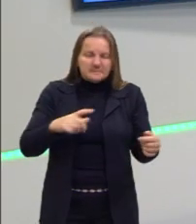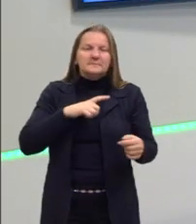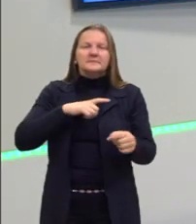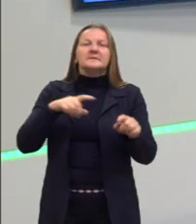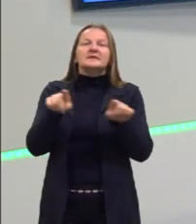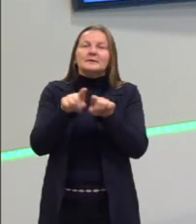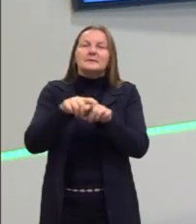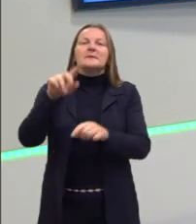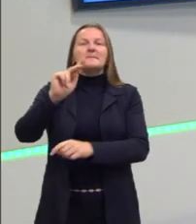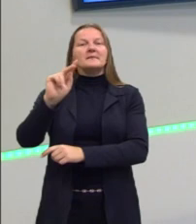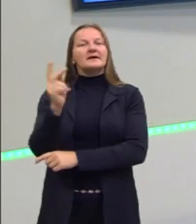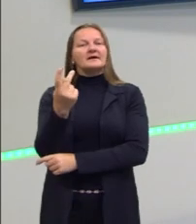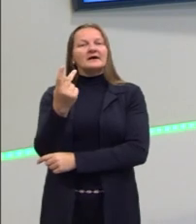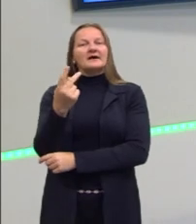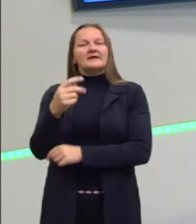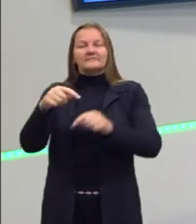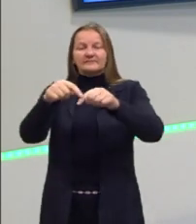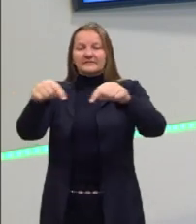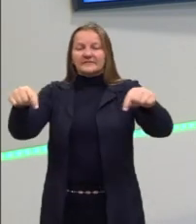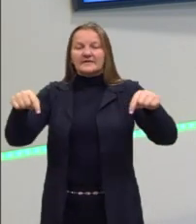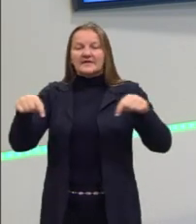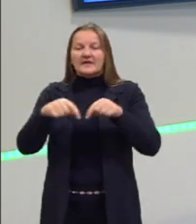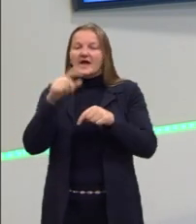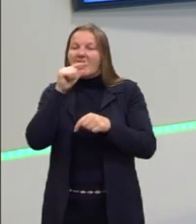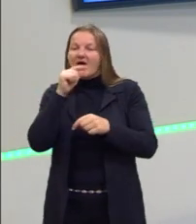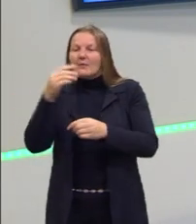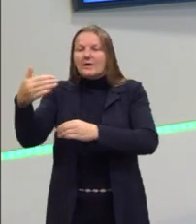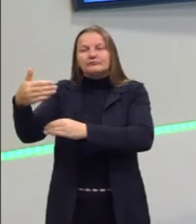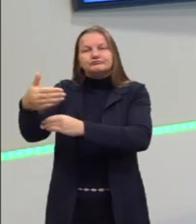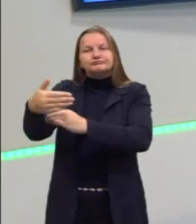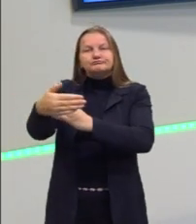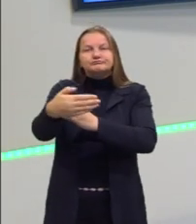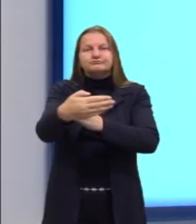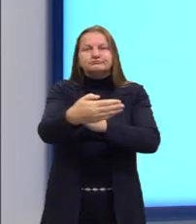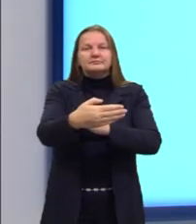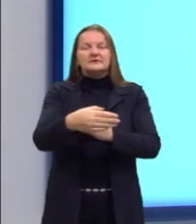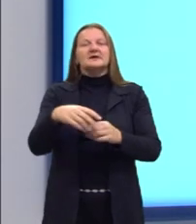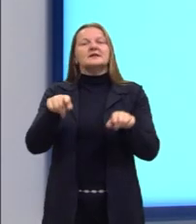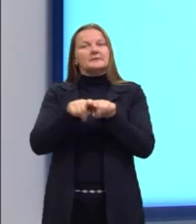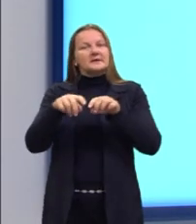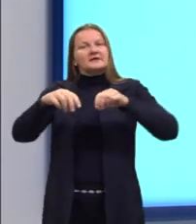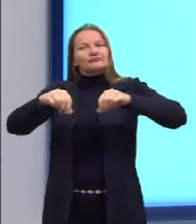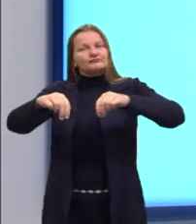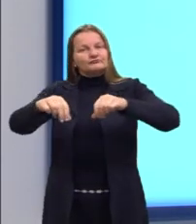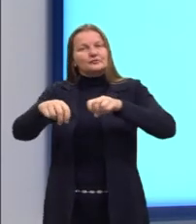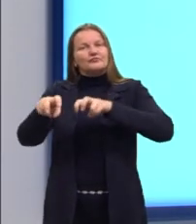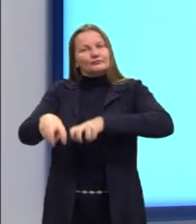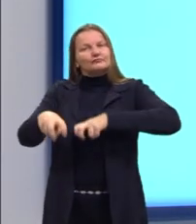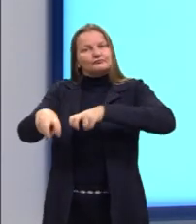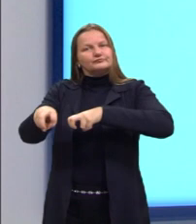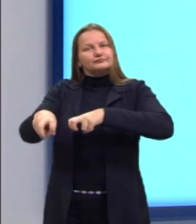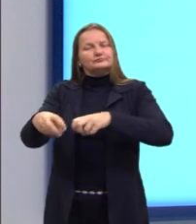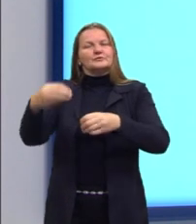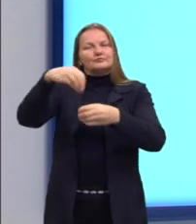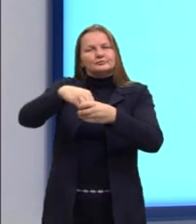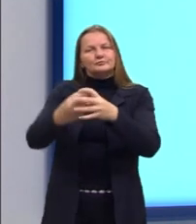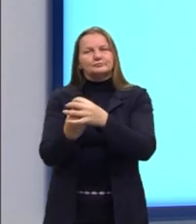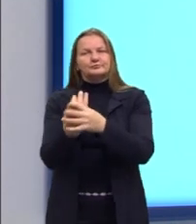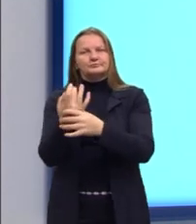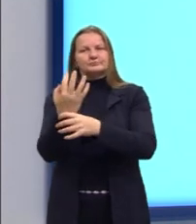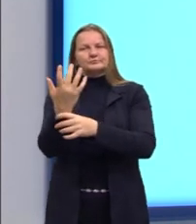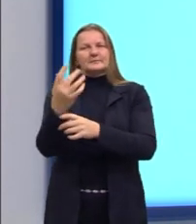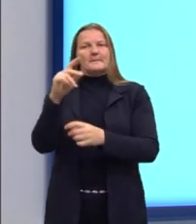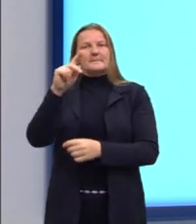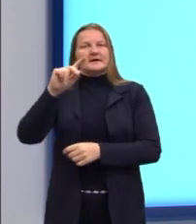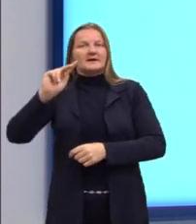de uma água de aquário, ou o PH do solo, para favorecer determinado plantio, determinado